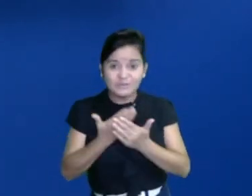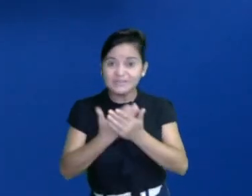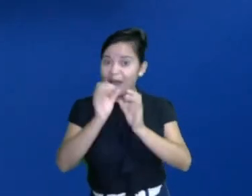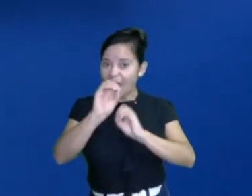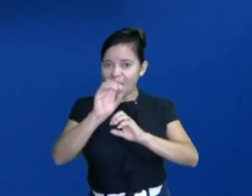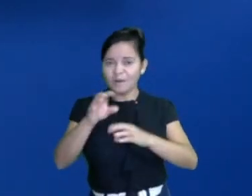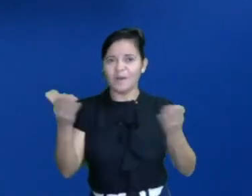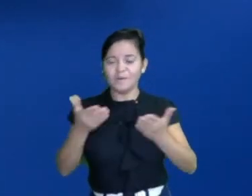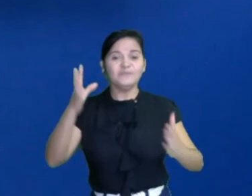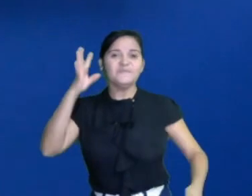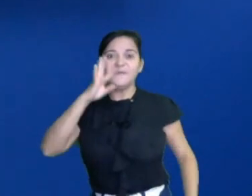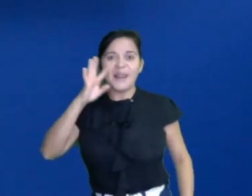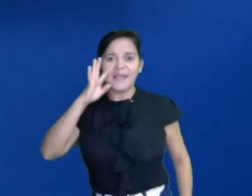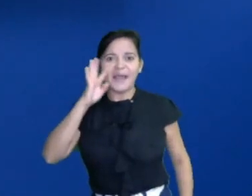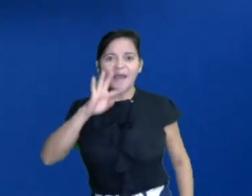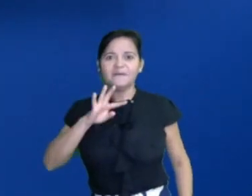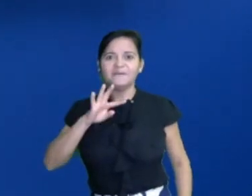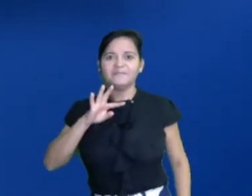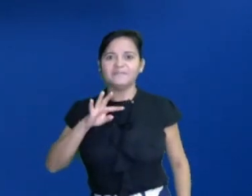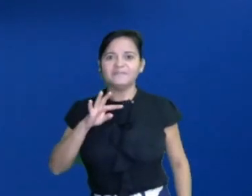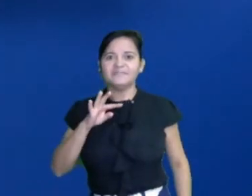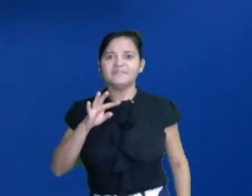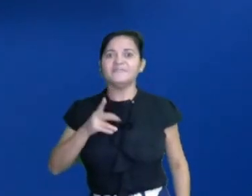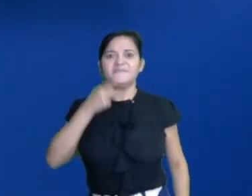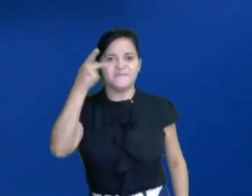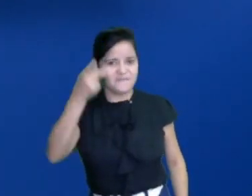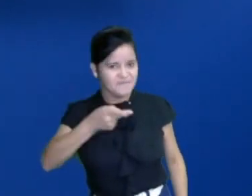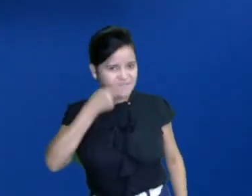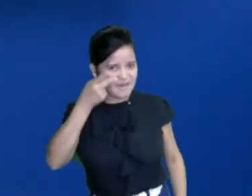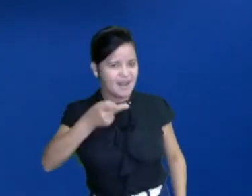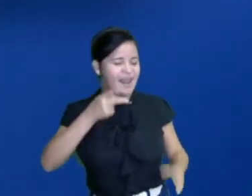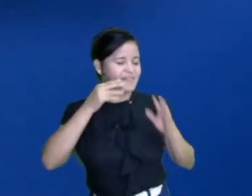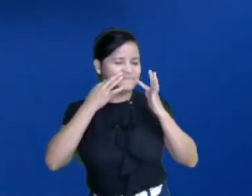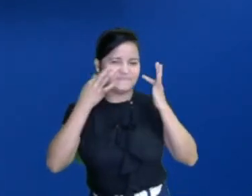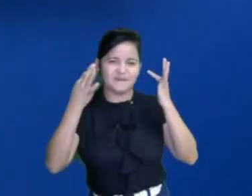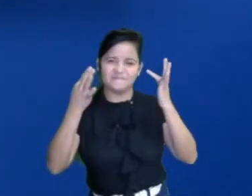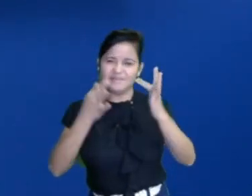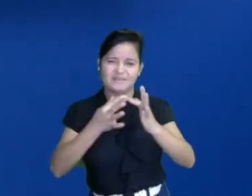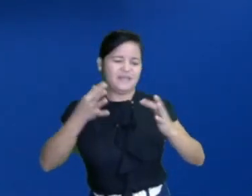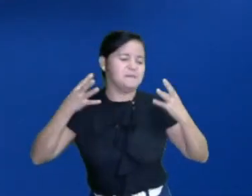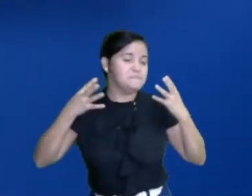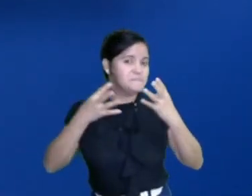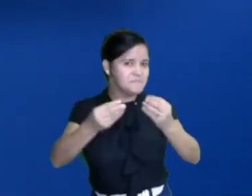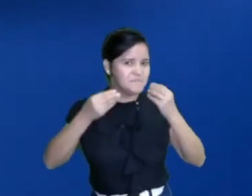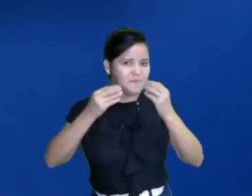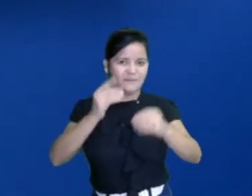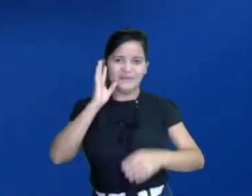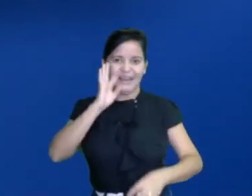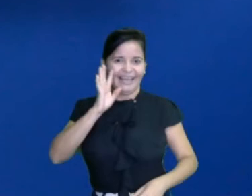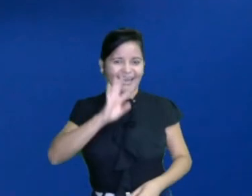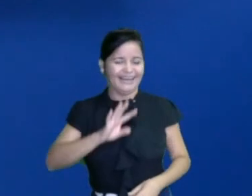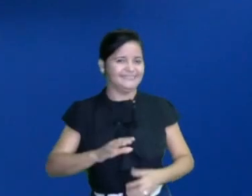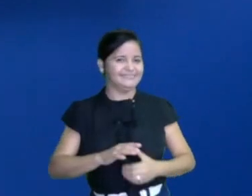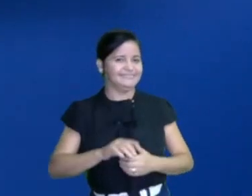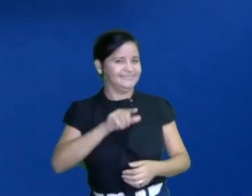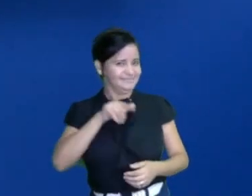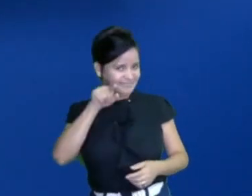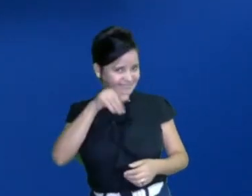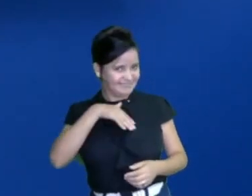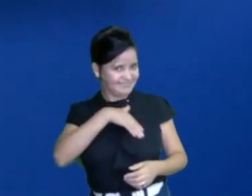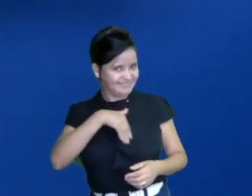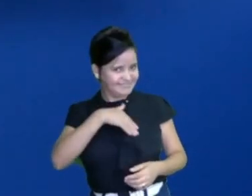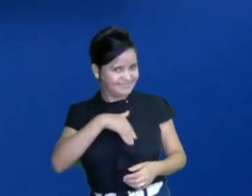hoje? Não foi legal? Falar de família é sempre muito legal. Espero que vocês tenham gostado.